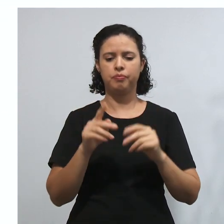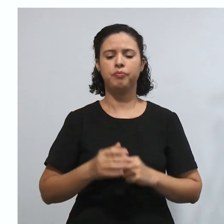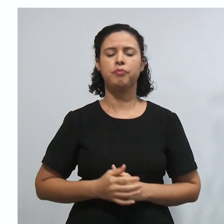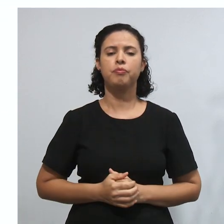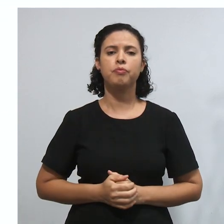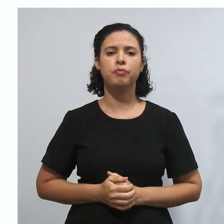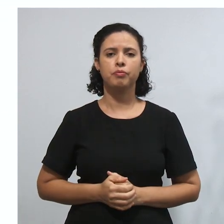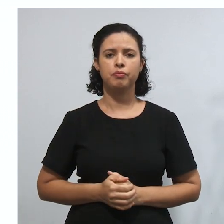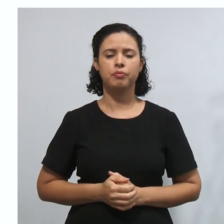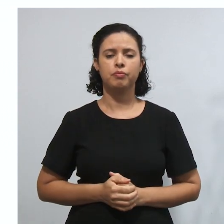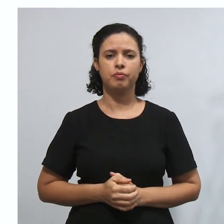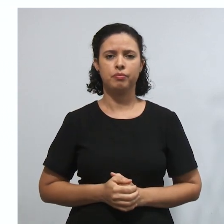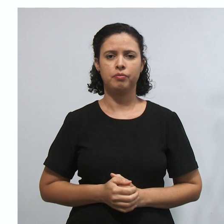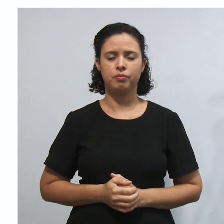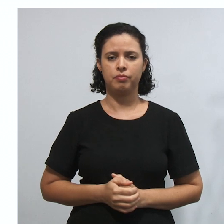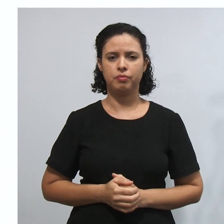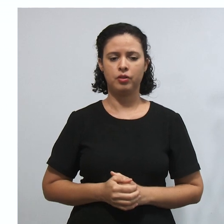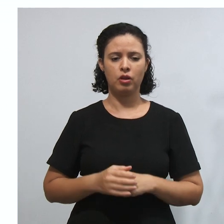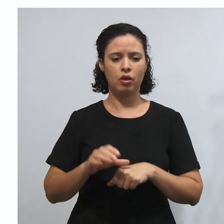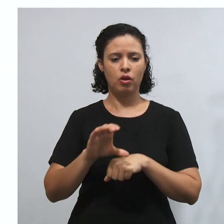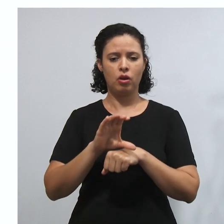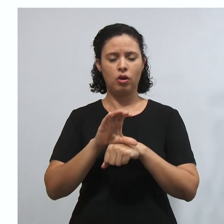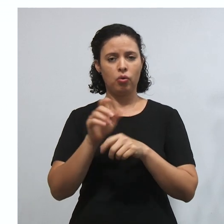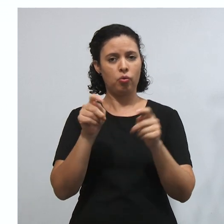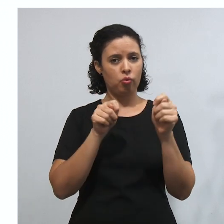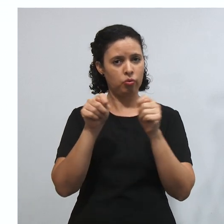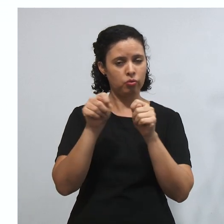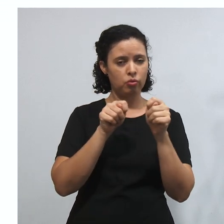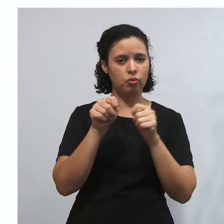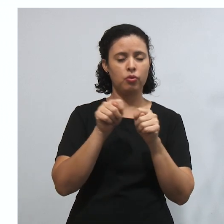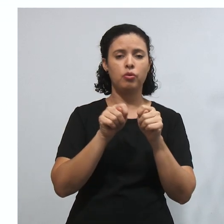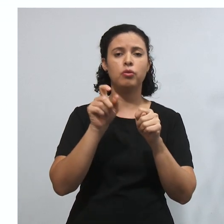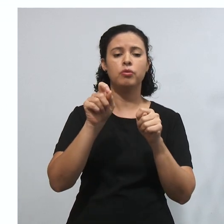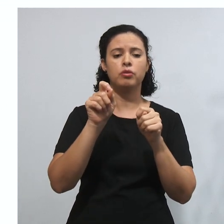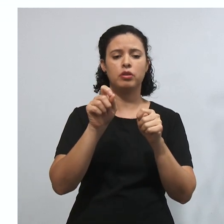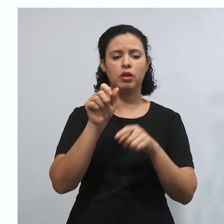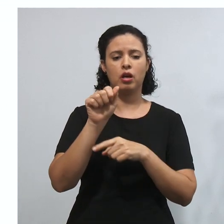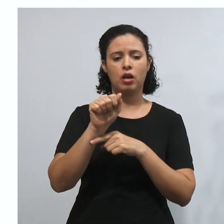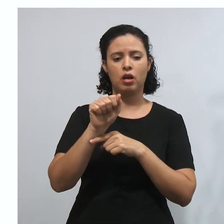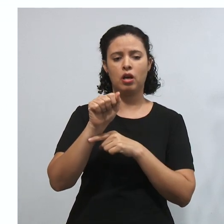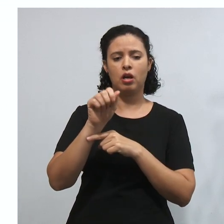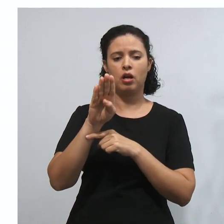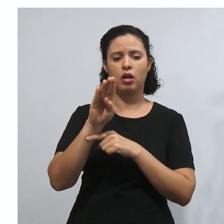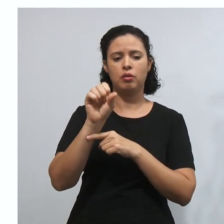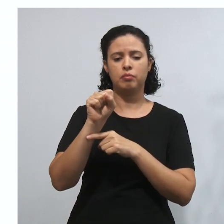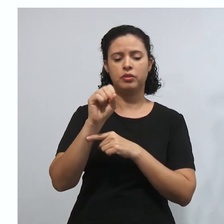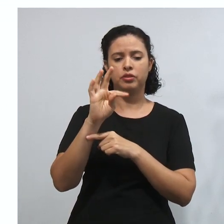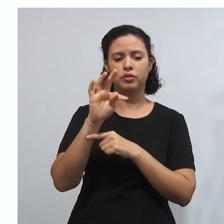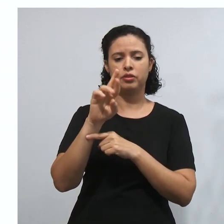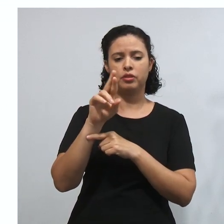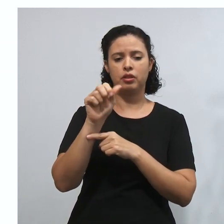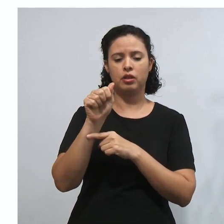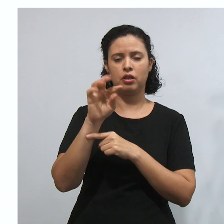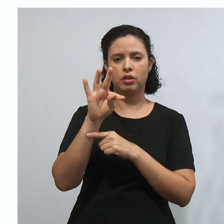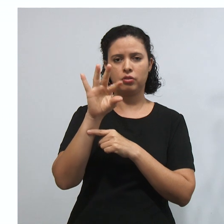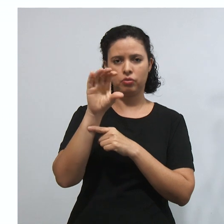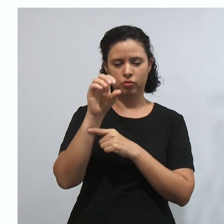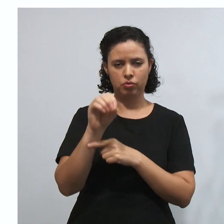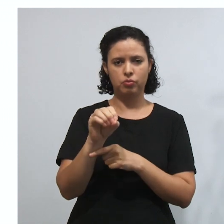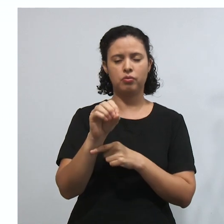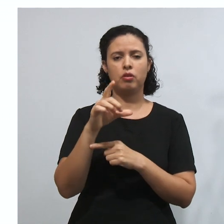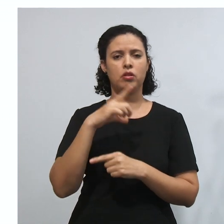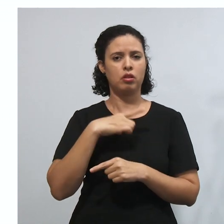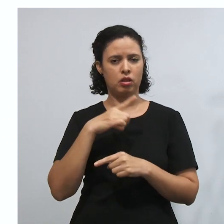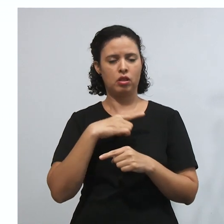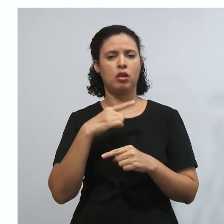tá ok? Olha só, o controle abstrato, ele é realizado, tá? Pelo STF, tendo como parâmetro